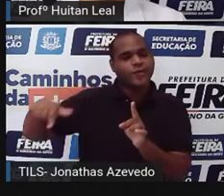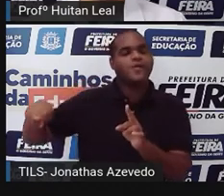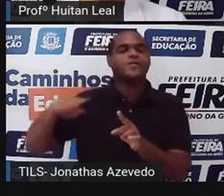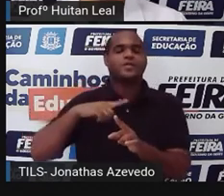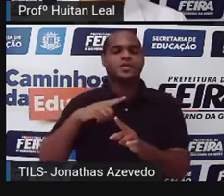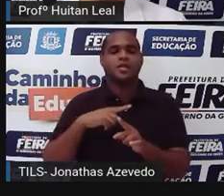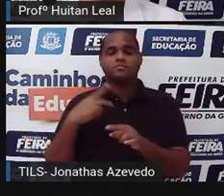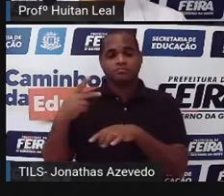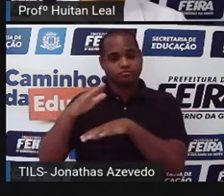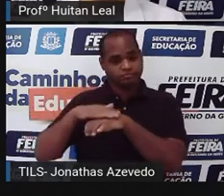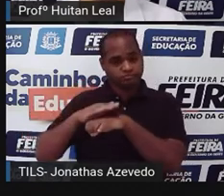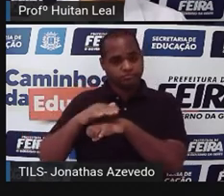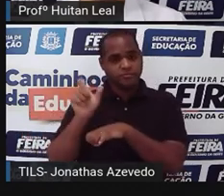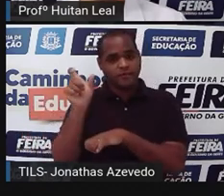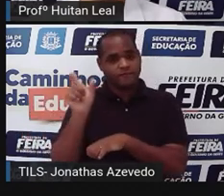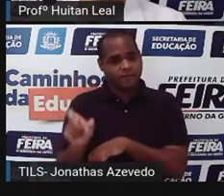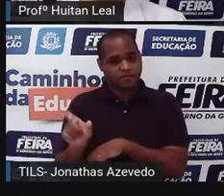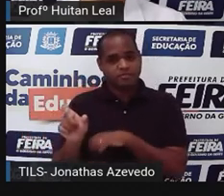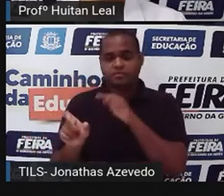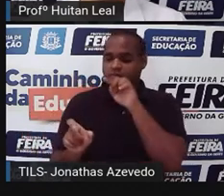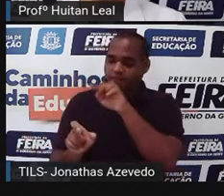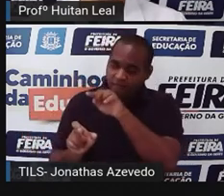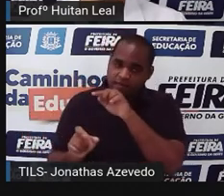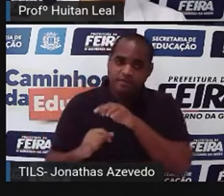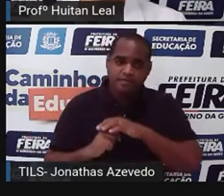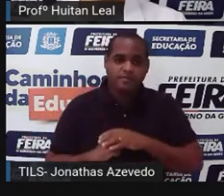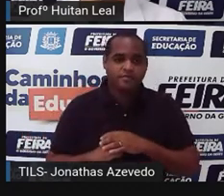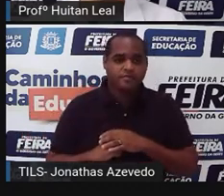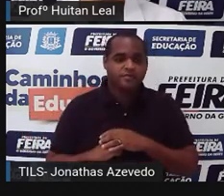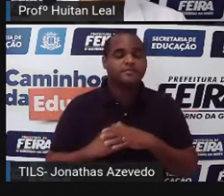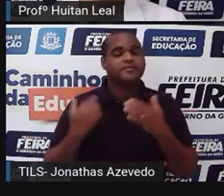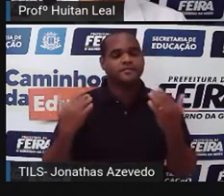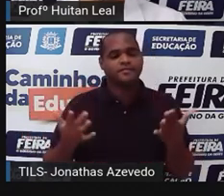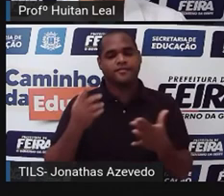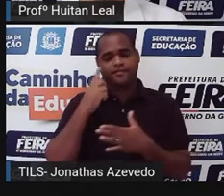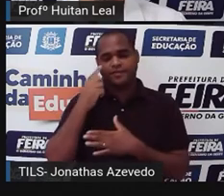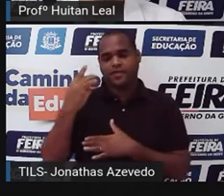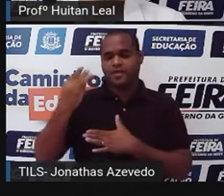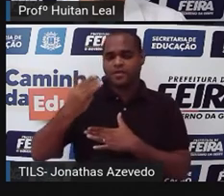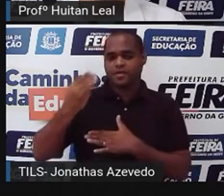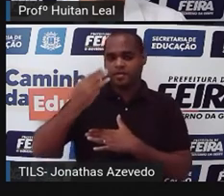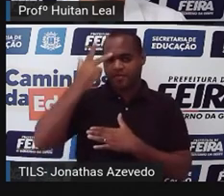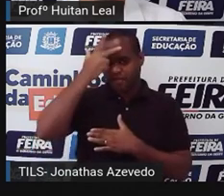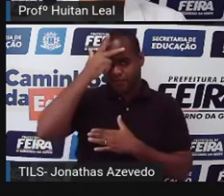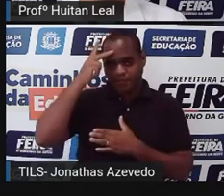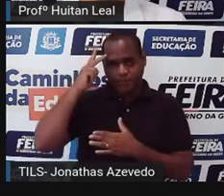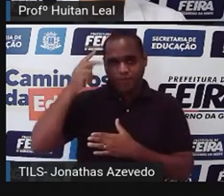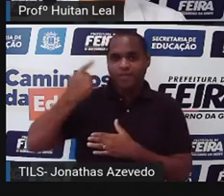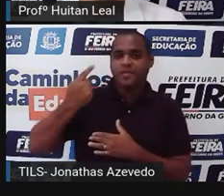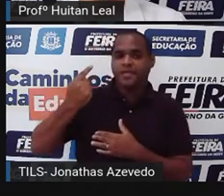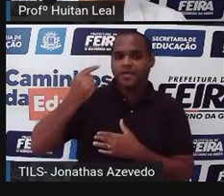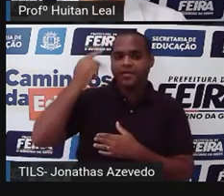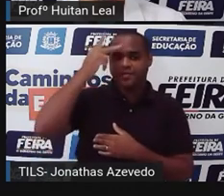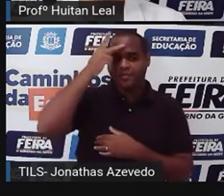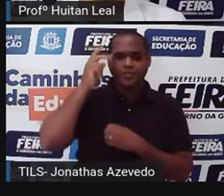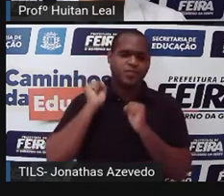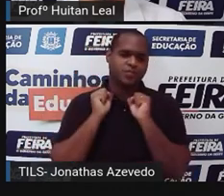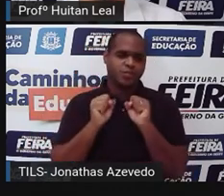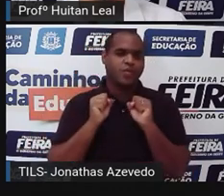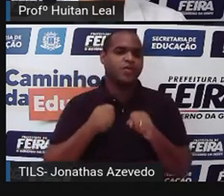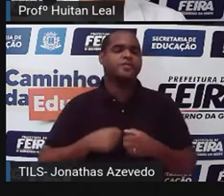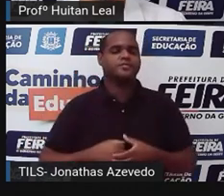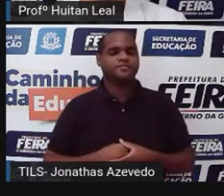pronome você. Então, a crônica pode estar tanto em terceira quanto em primeira pessoa.